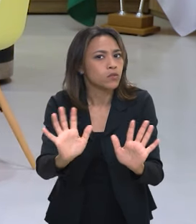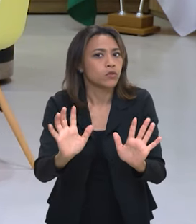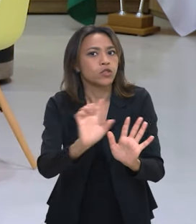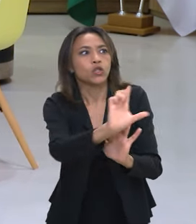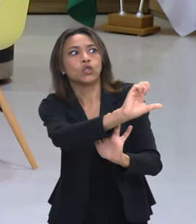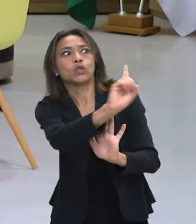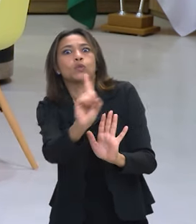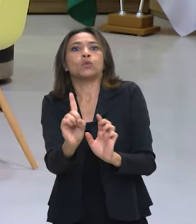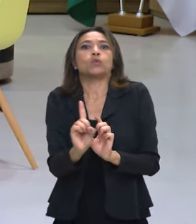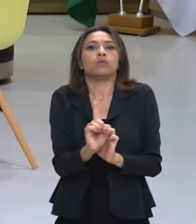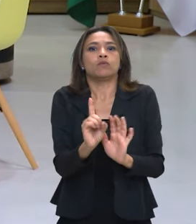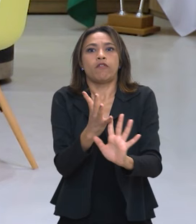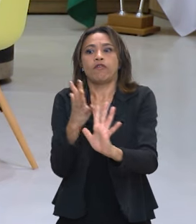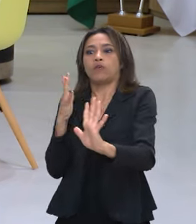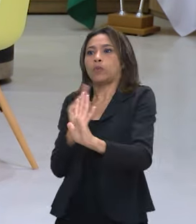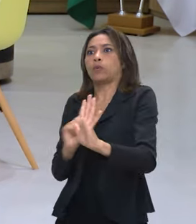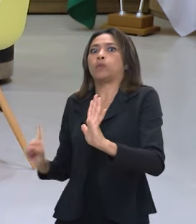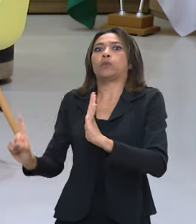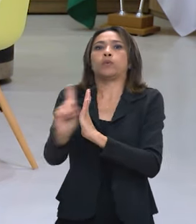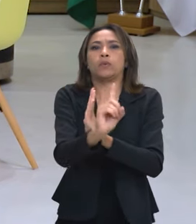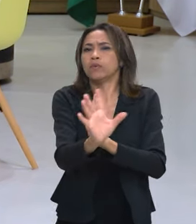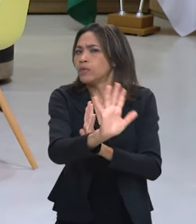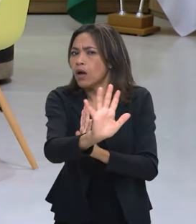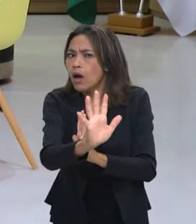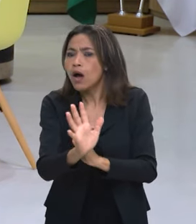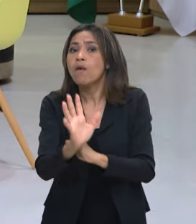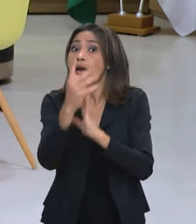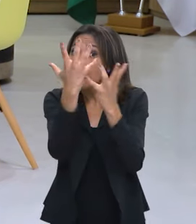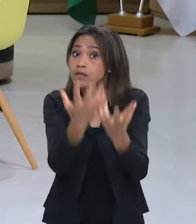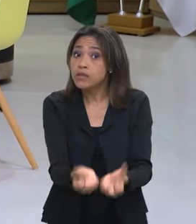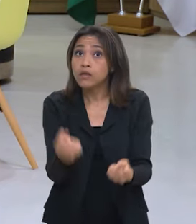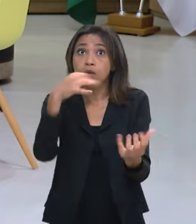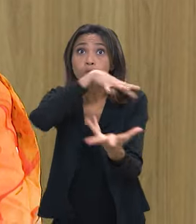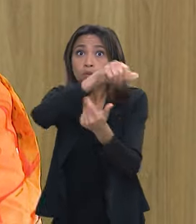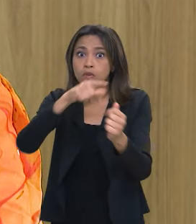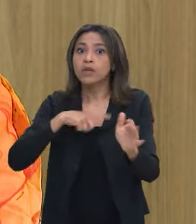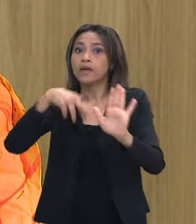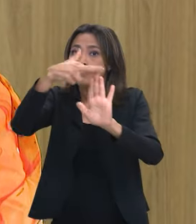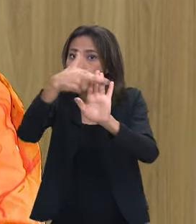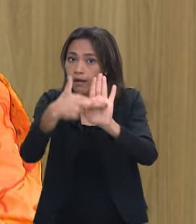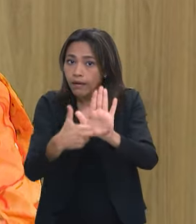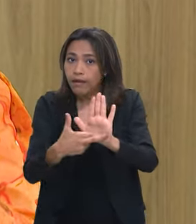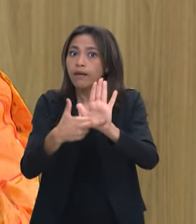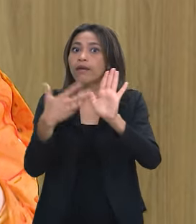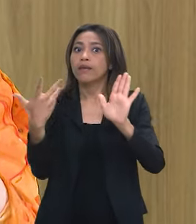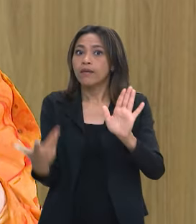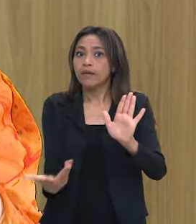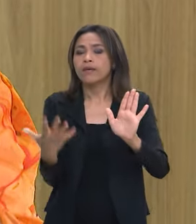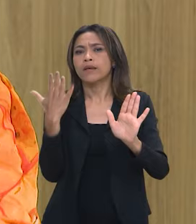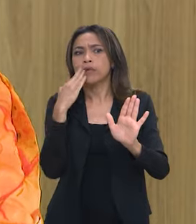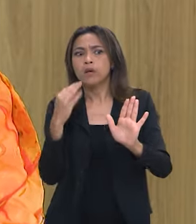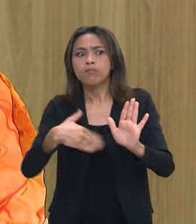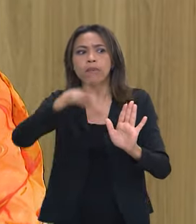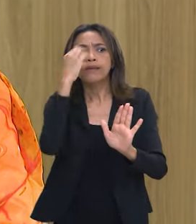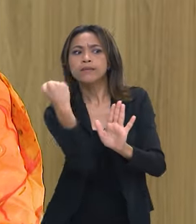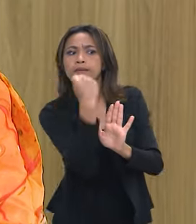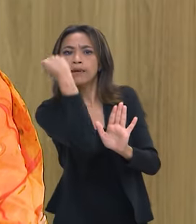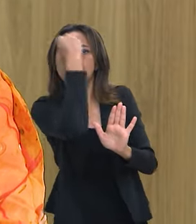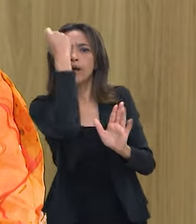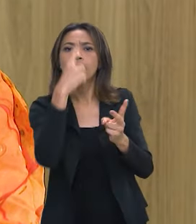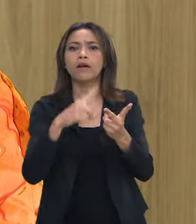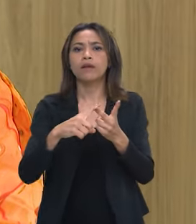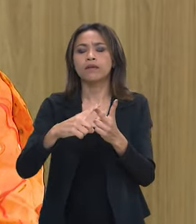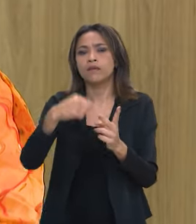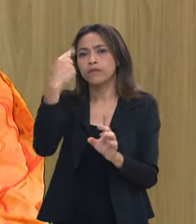sistema considerado referência em todo o mundo sempre se usa os critérios de gravidade